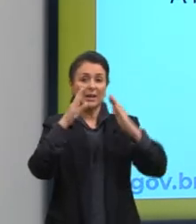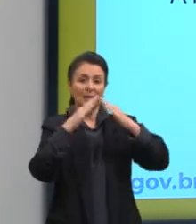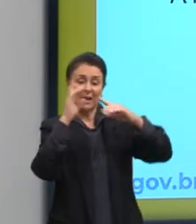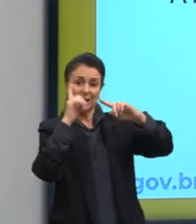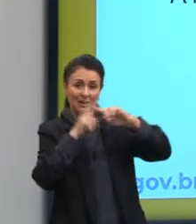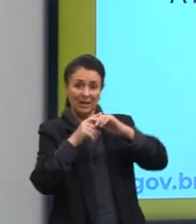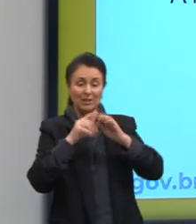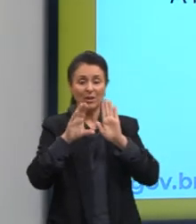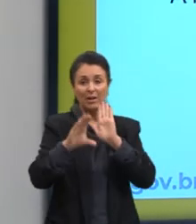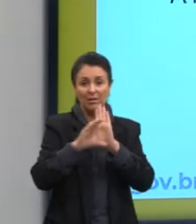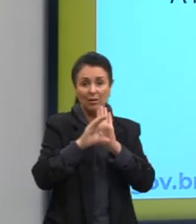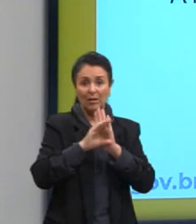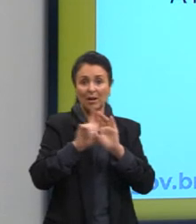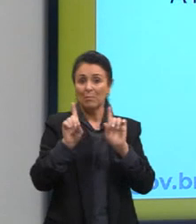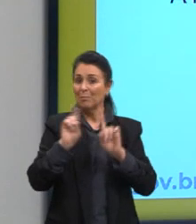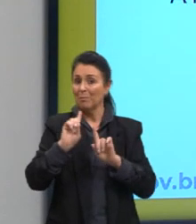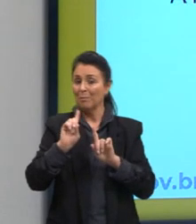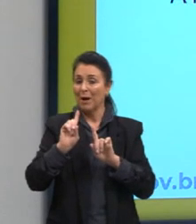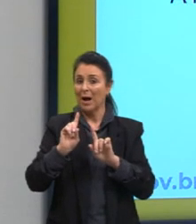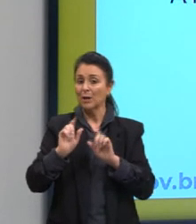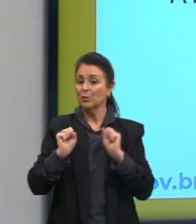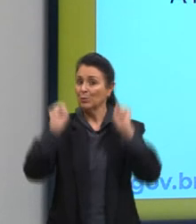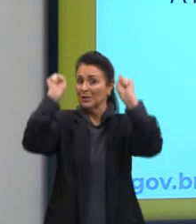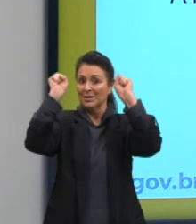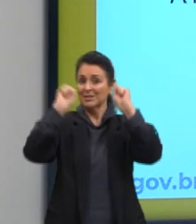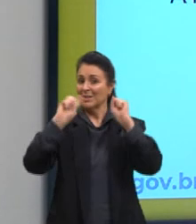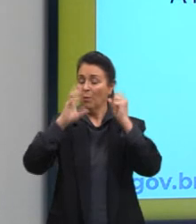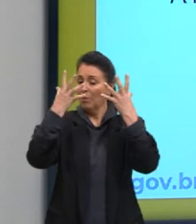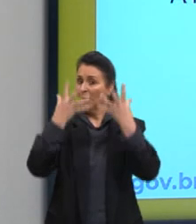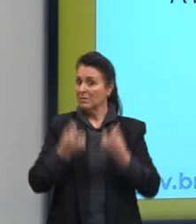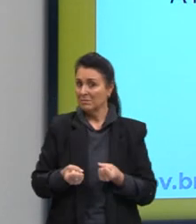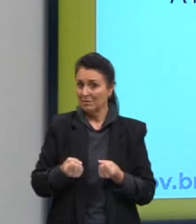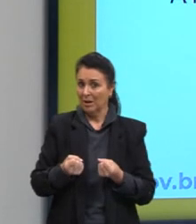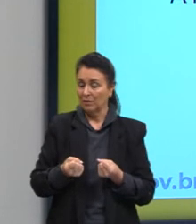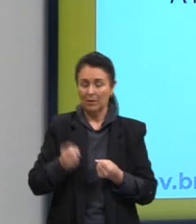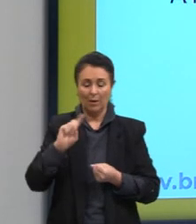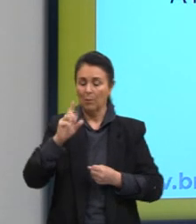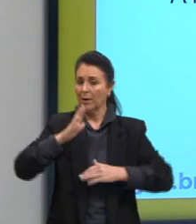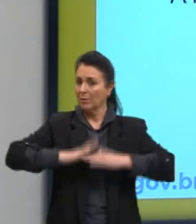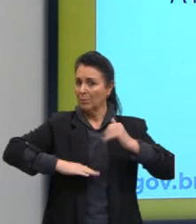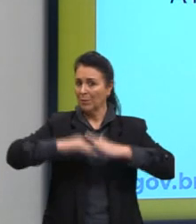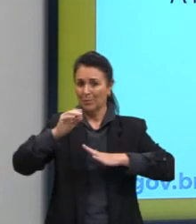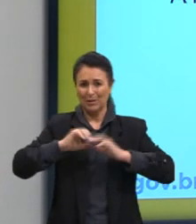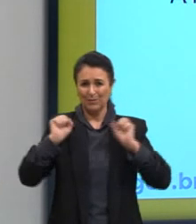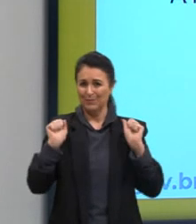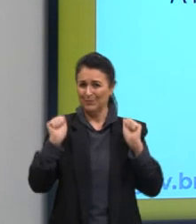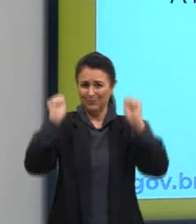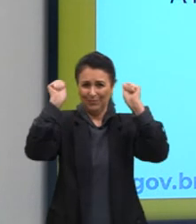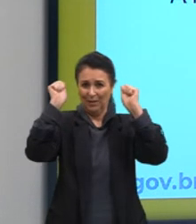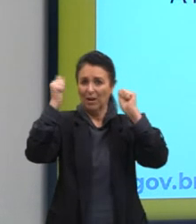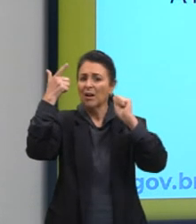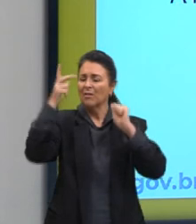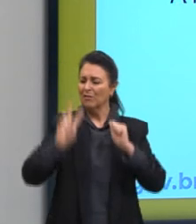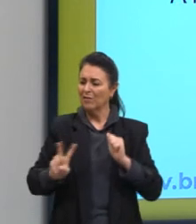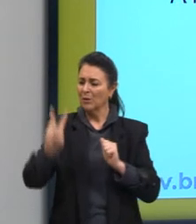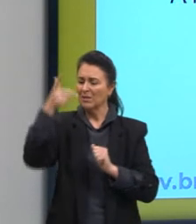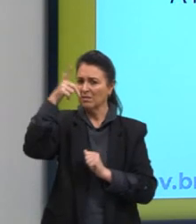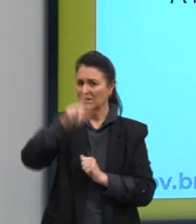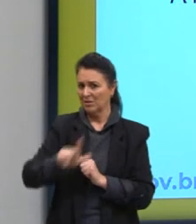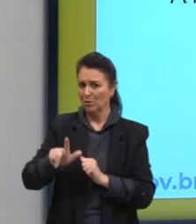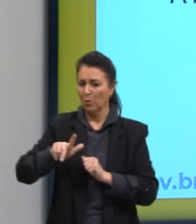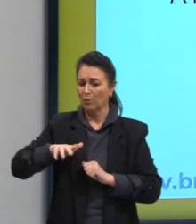condenados pelos protestantes. Então, essa não era uma prática protestante, valorizar ou revalorizar esses ritos.